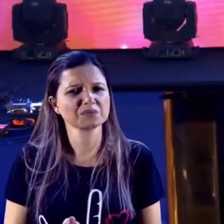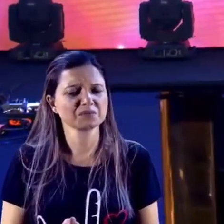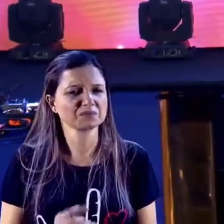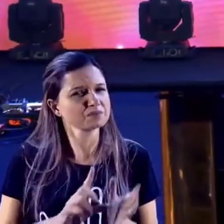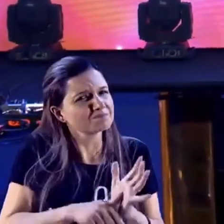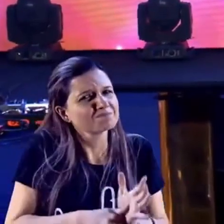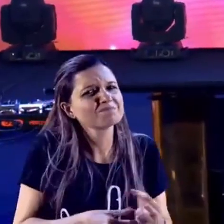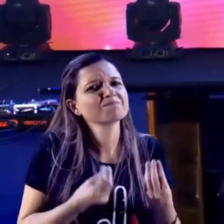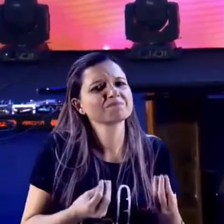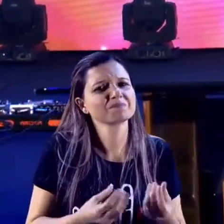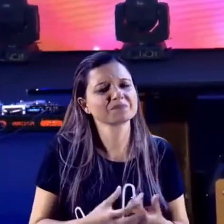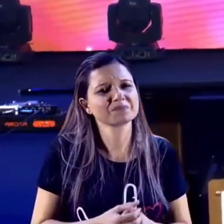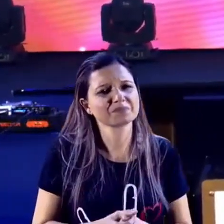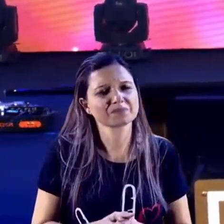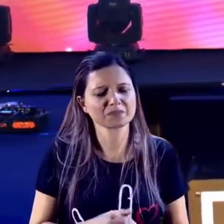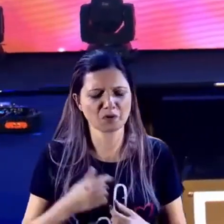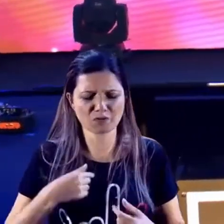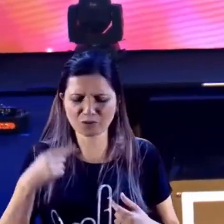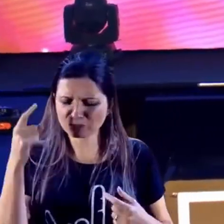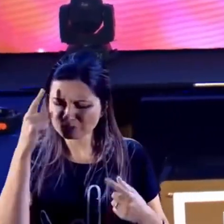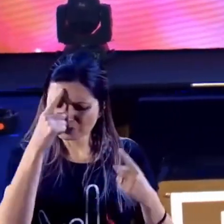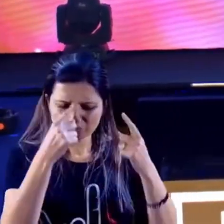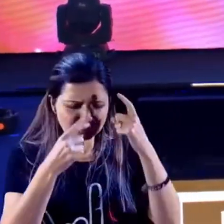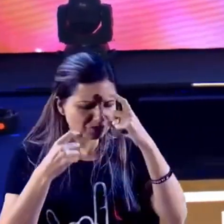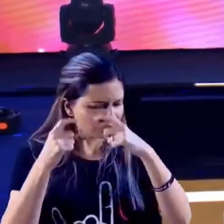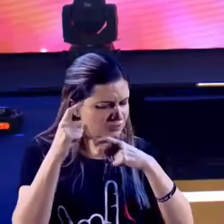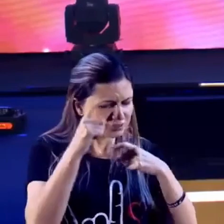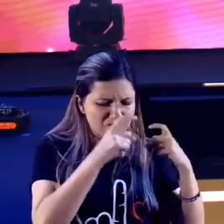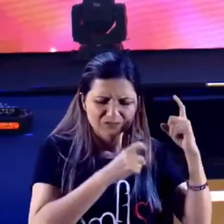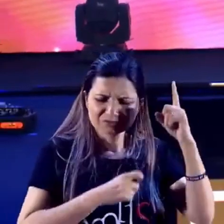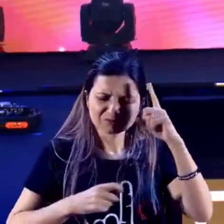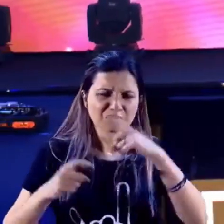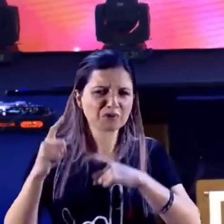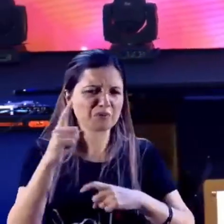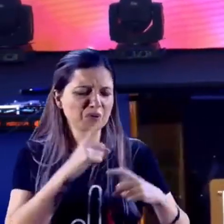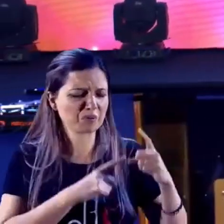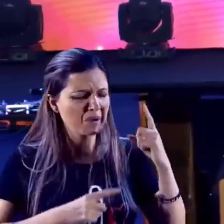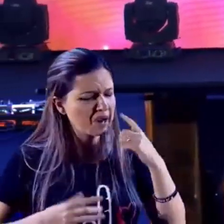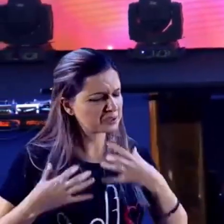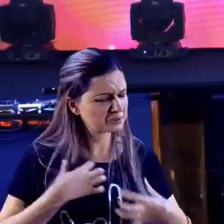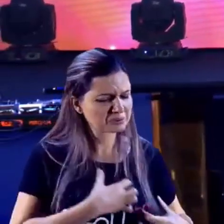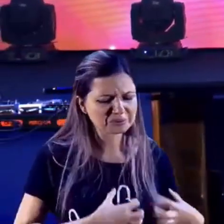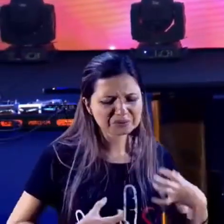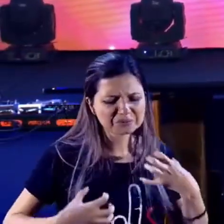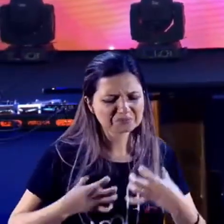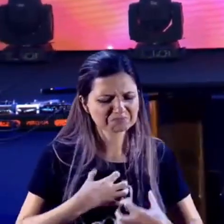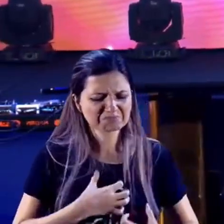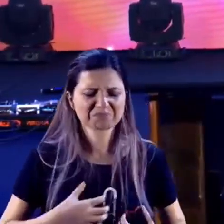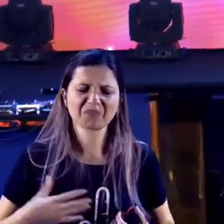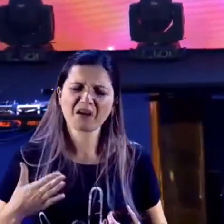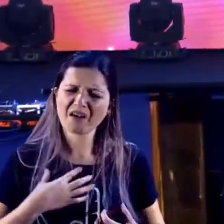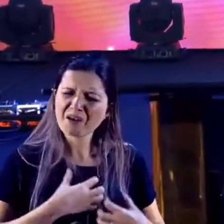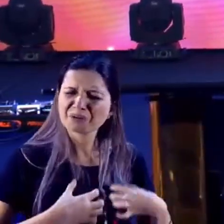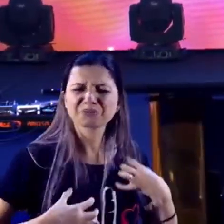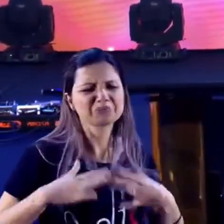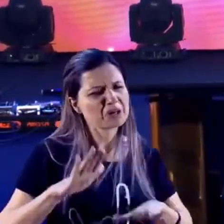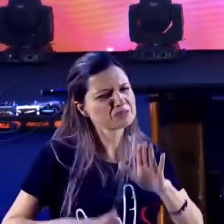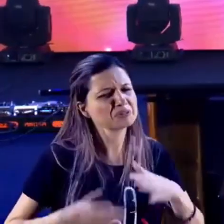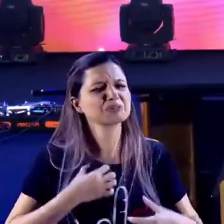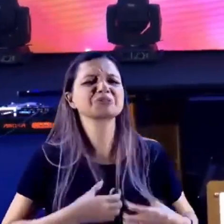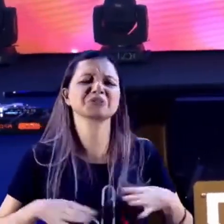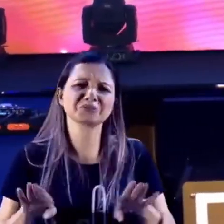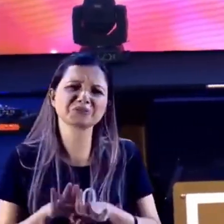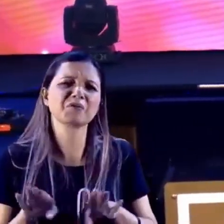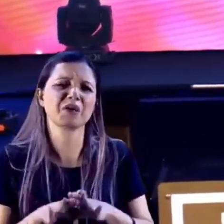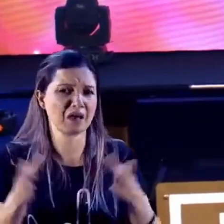E a gente fica nesse, essa gangorra emocional que eu vou falar pra você, eu particularmente também sinto. A gente fica na